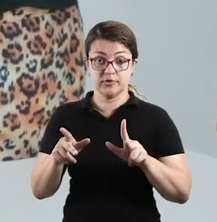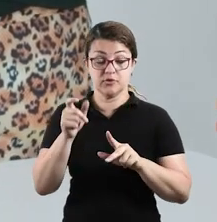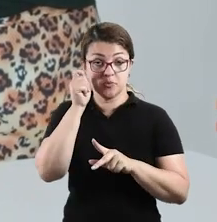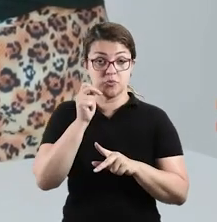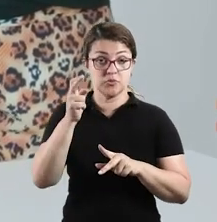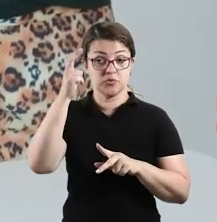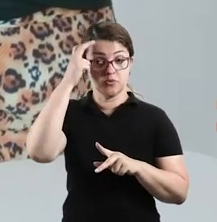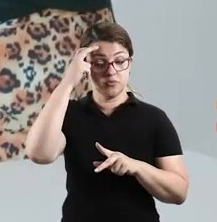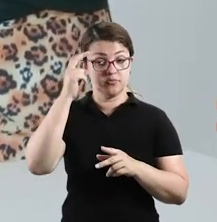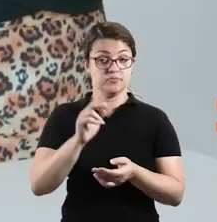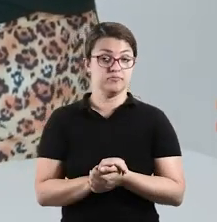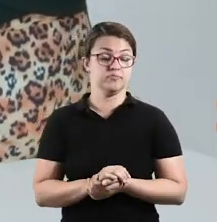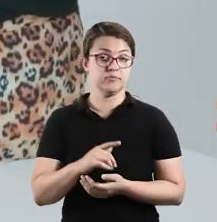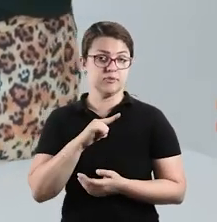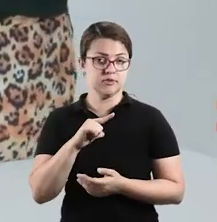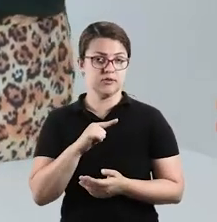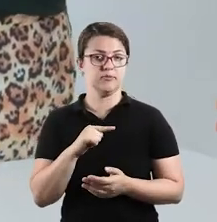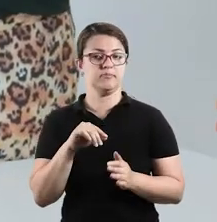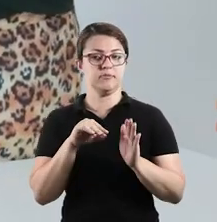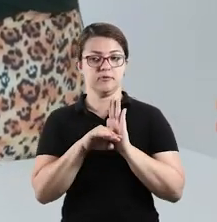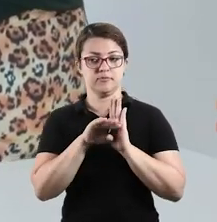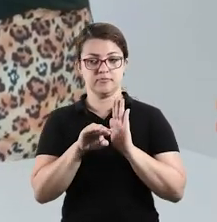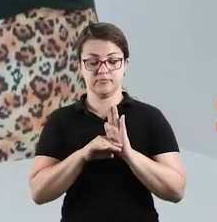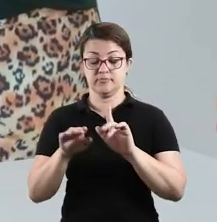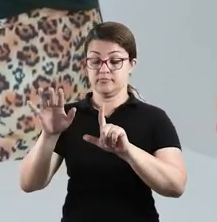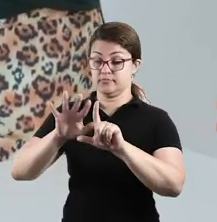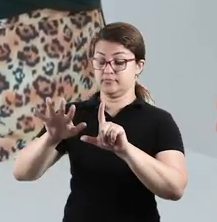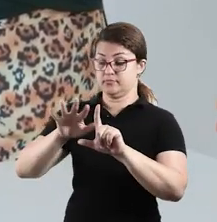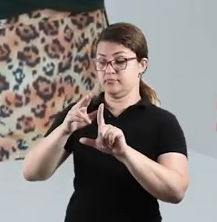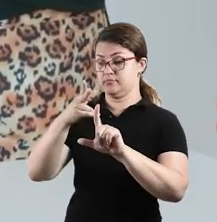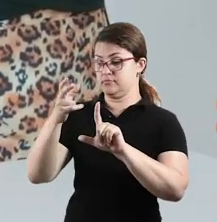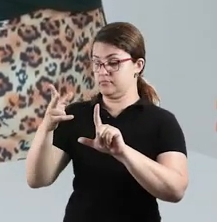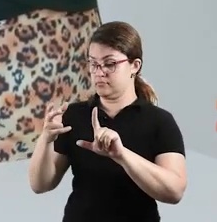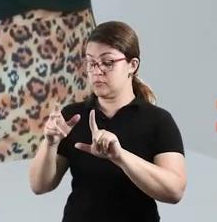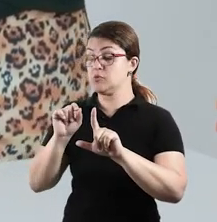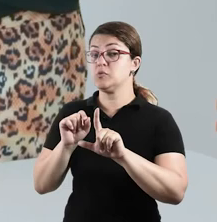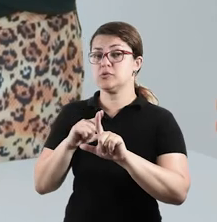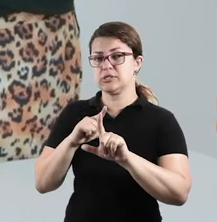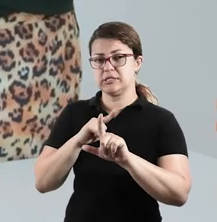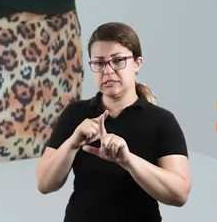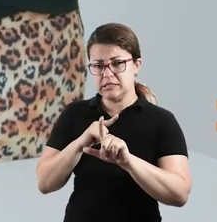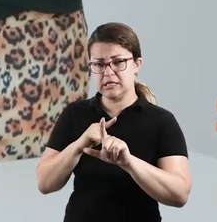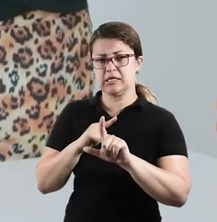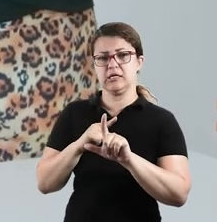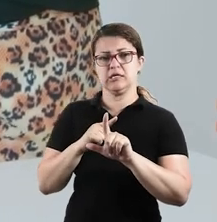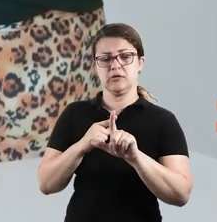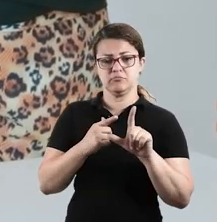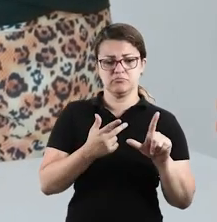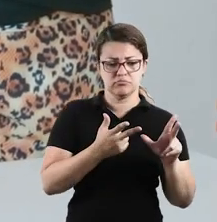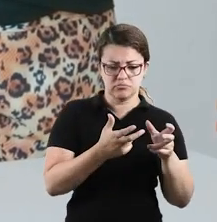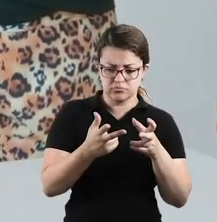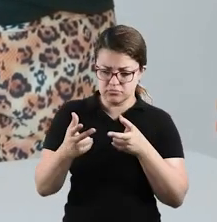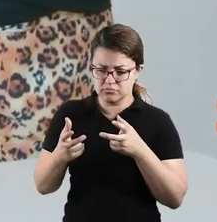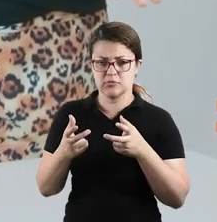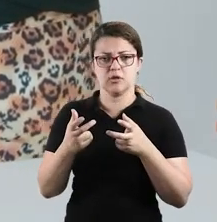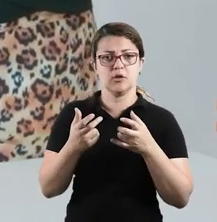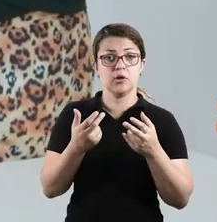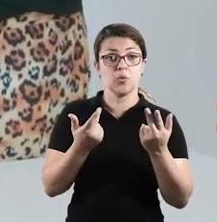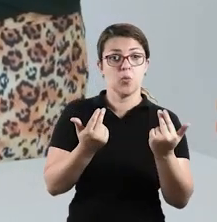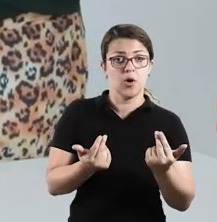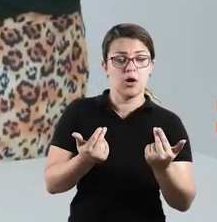comemorativa. E aí tem a atividade. Observe as imagens e diga o que há de igualdades e diferenças entre elas.